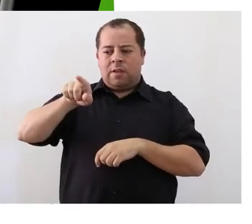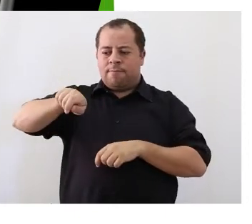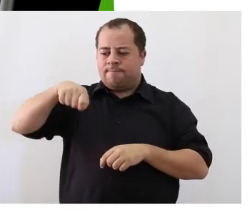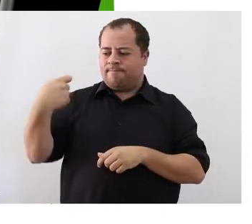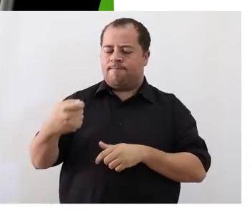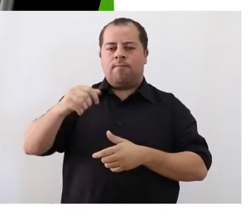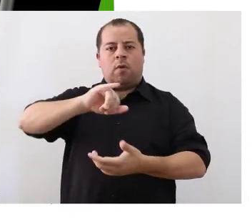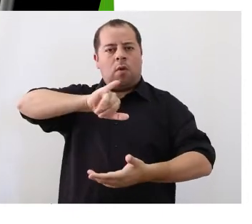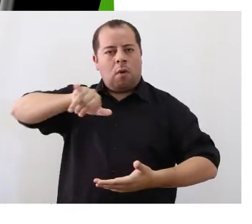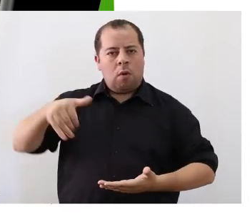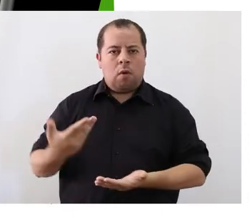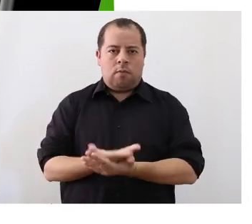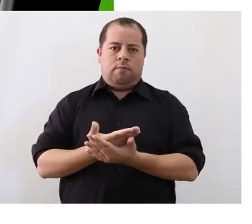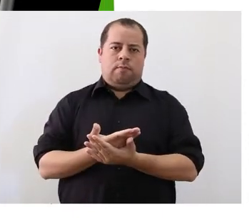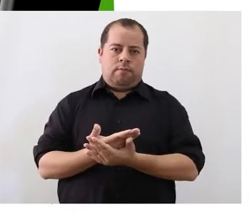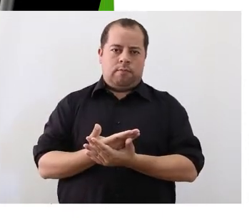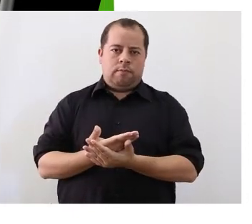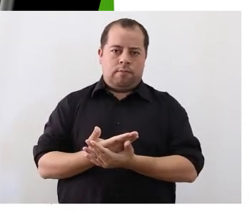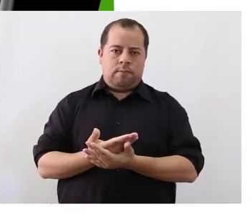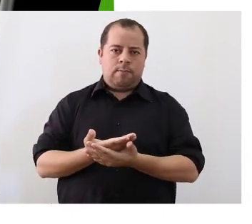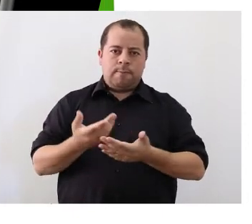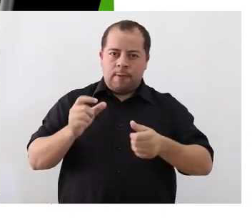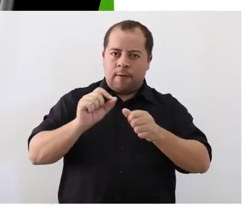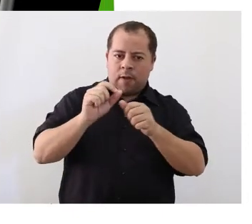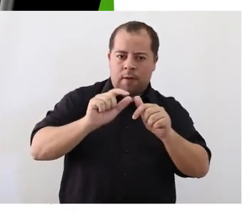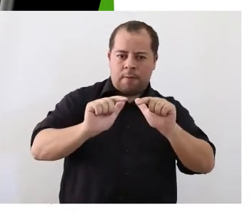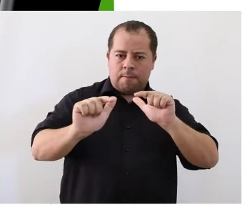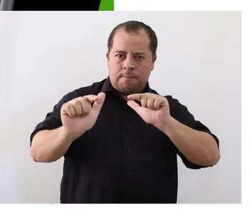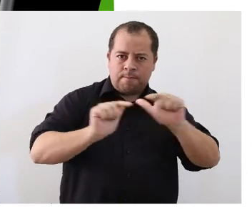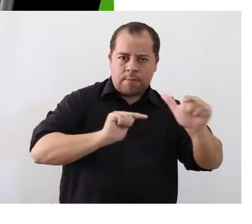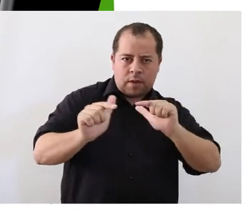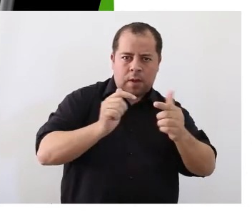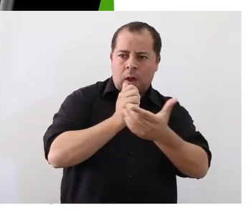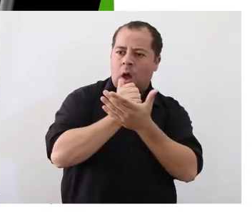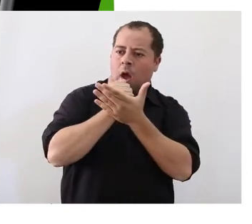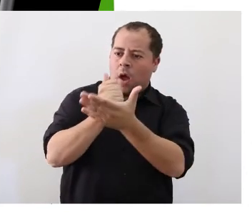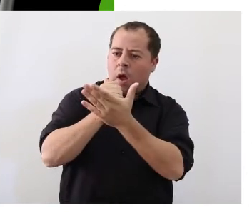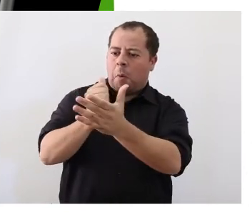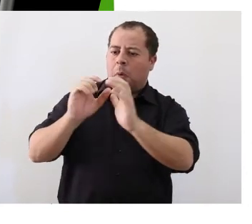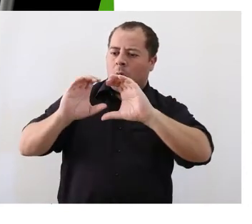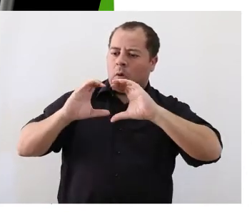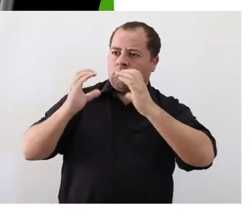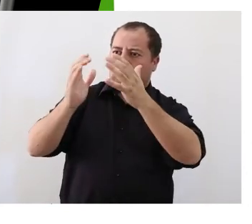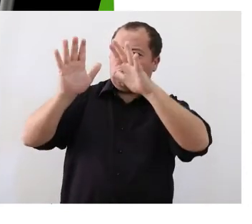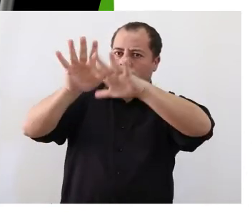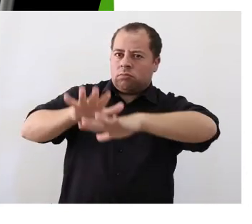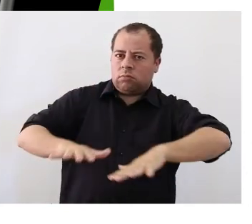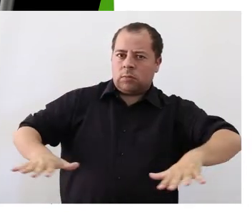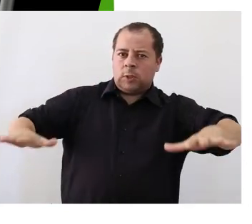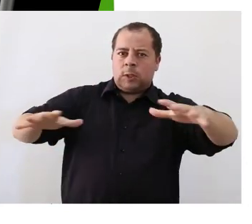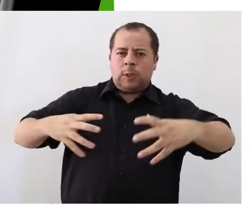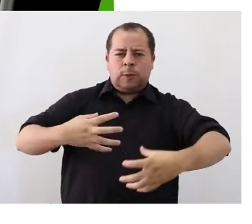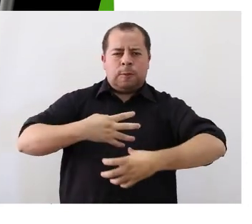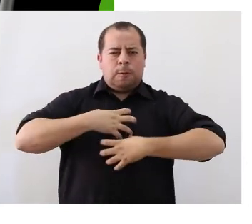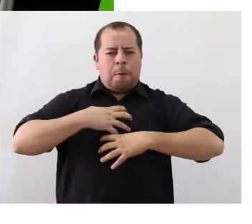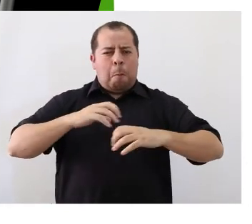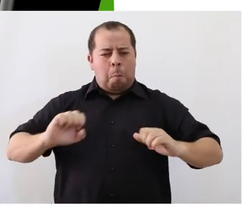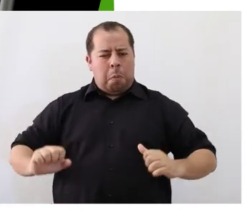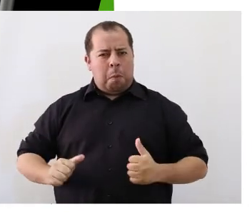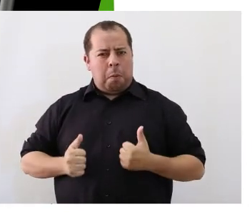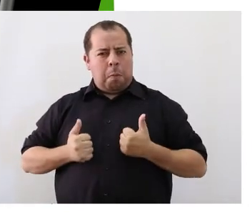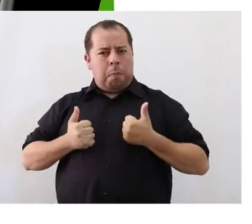grande oportunidade de você realizar um trabalho em prol da comunidade. Isso nos renova,